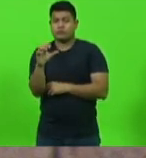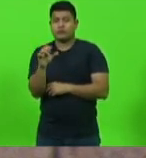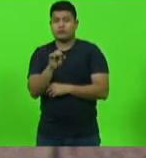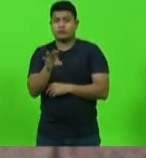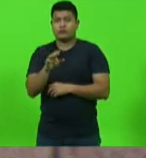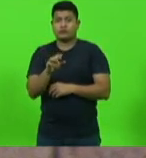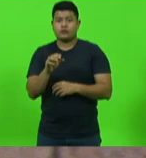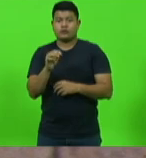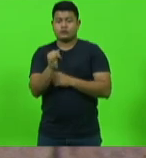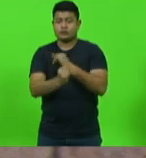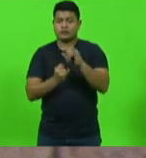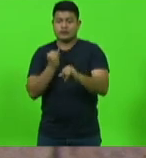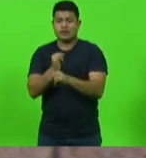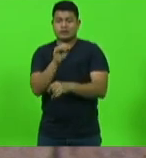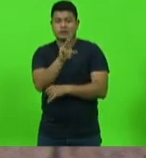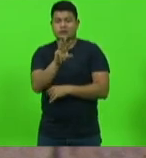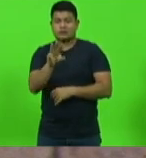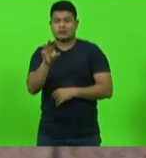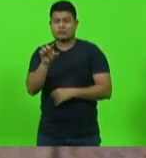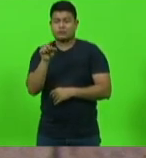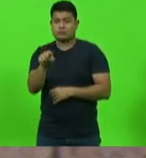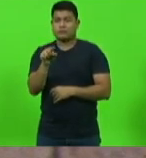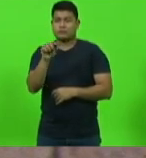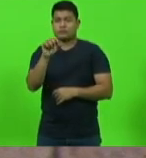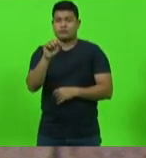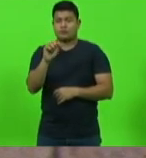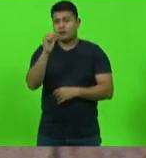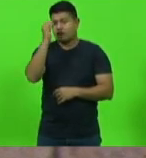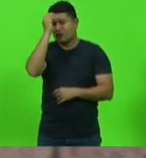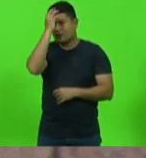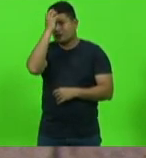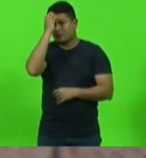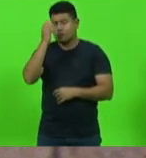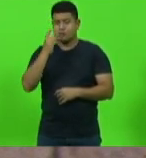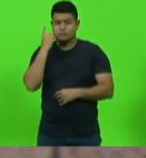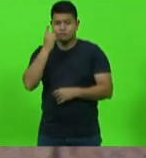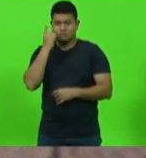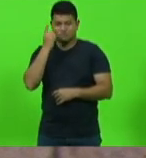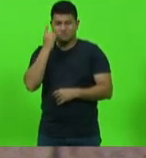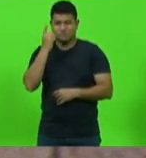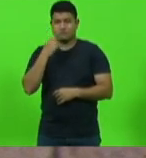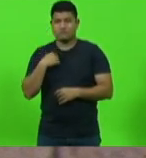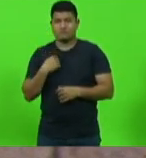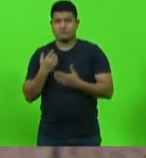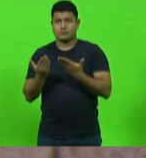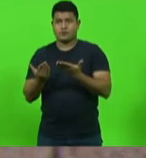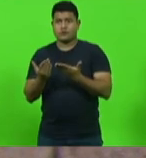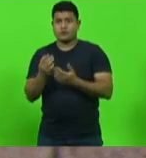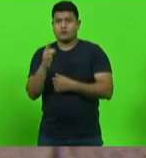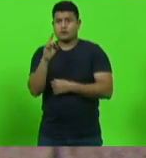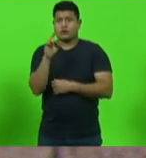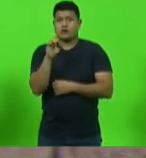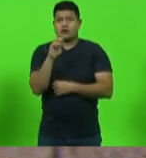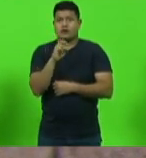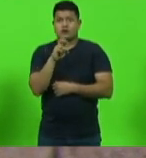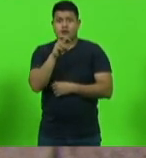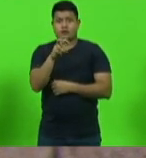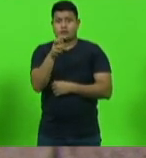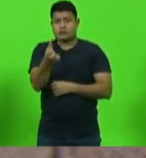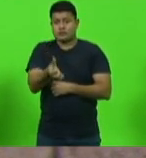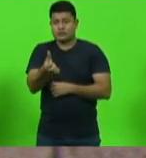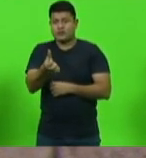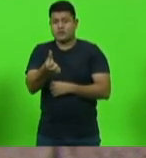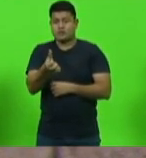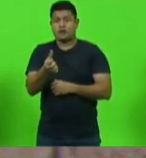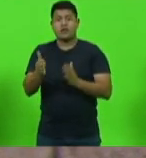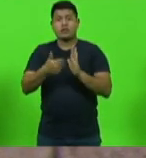.deputadoismael.com.br Biblioteca virtual, nosso 56º livro, Tudo Vai Ficar Bem.